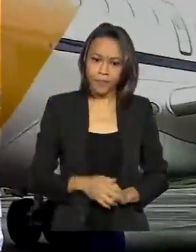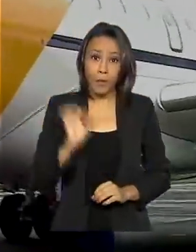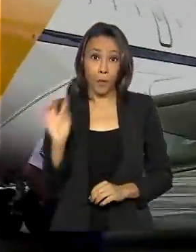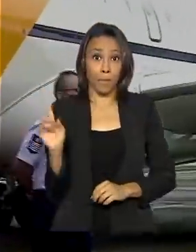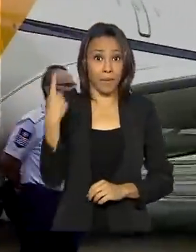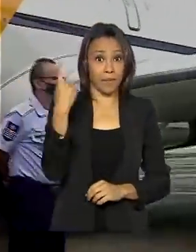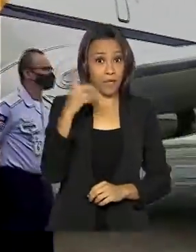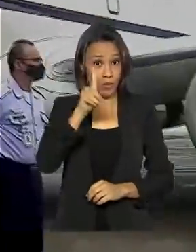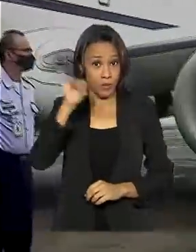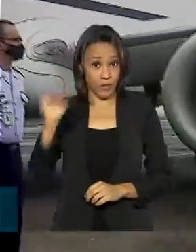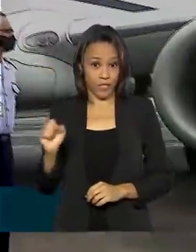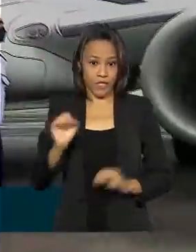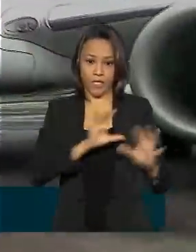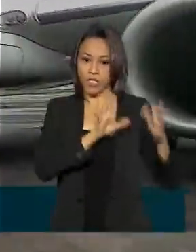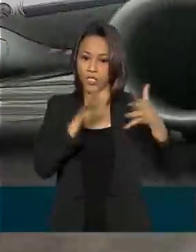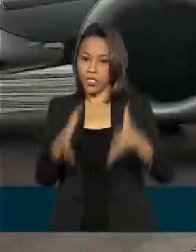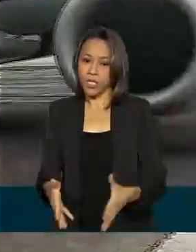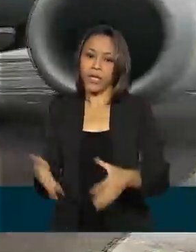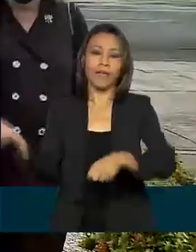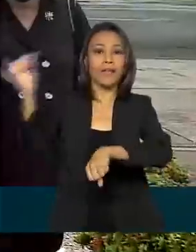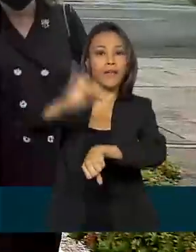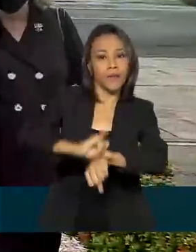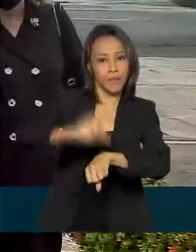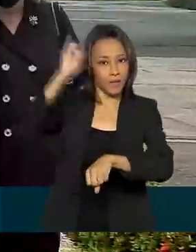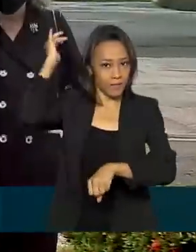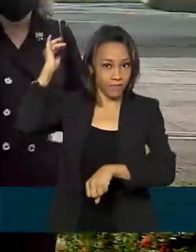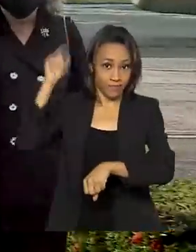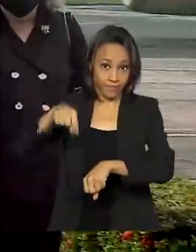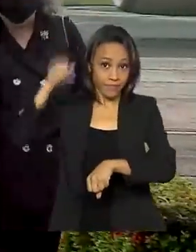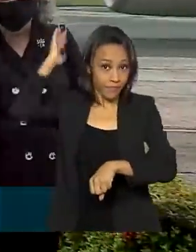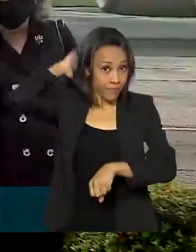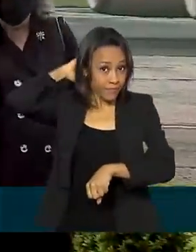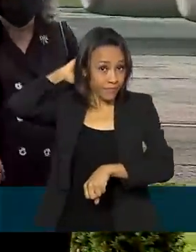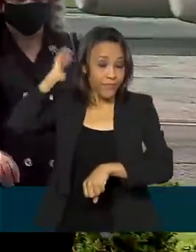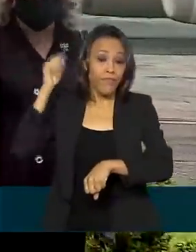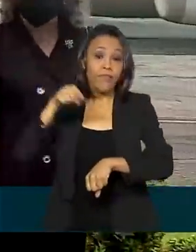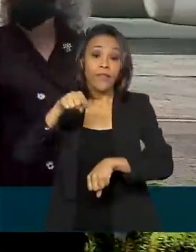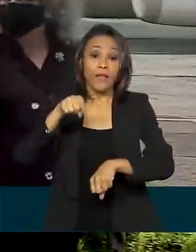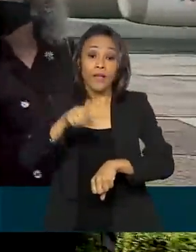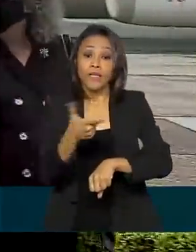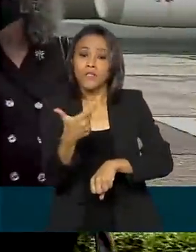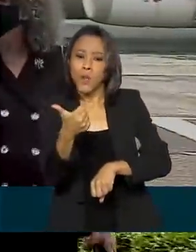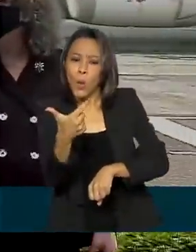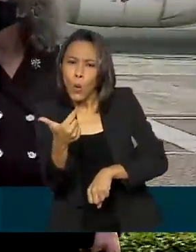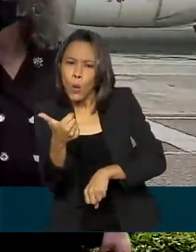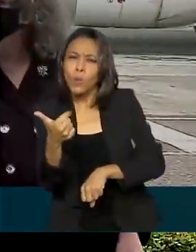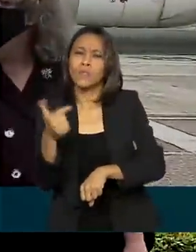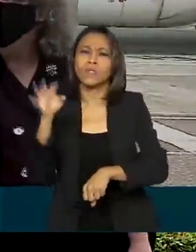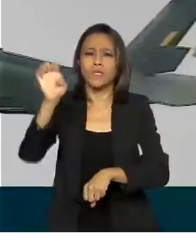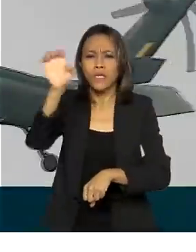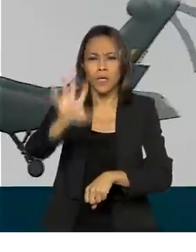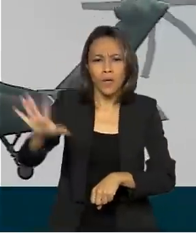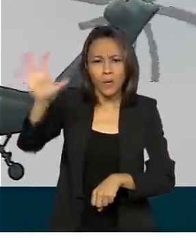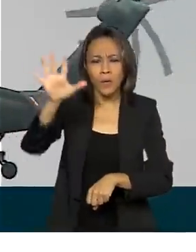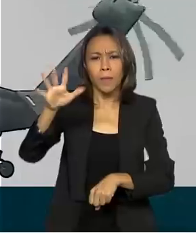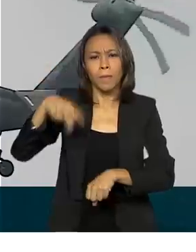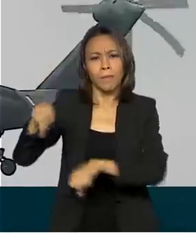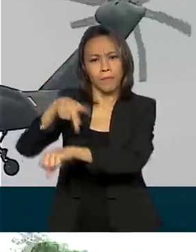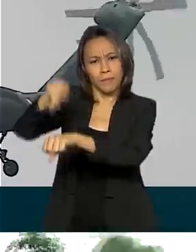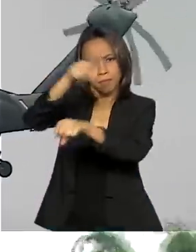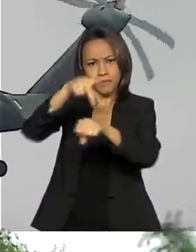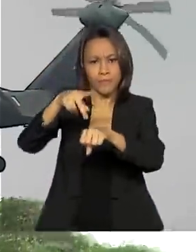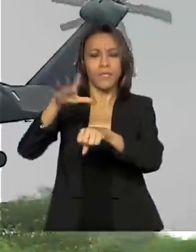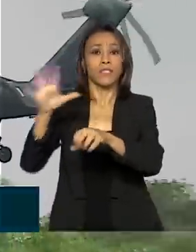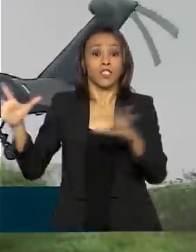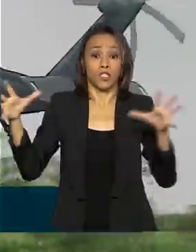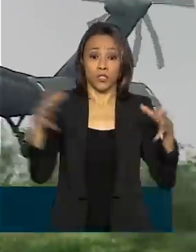dia, comitiva desembarcou em Manaus. Doze embaixadores e diplomatas de países europeus e sul-americanos conhecem de